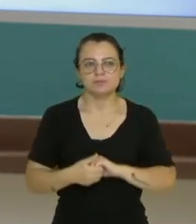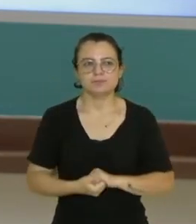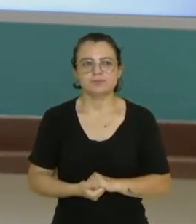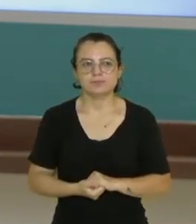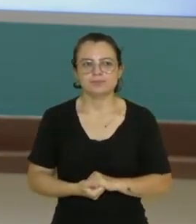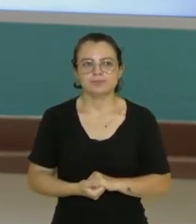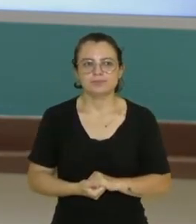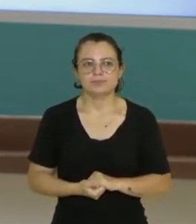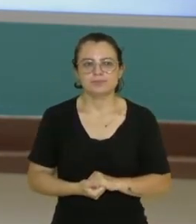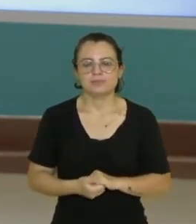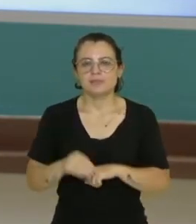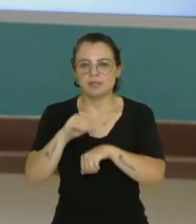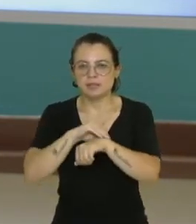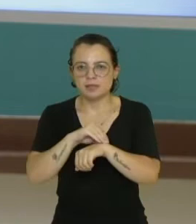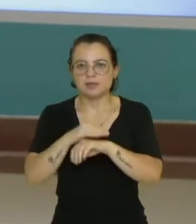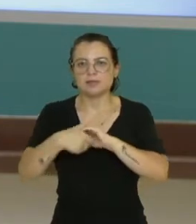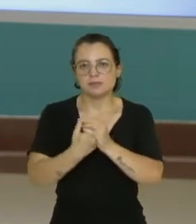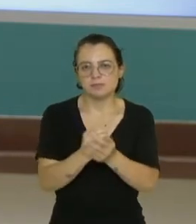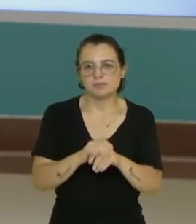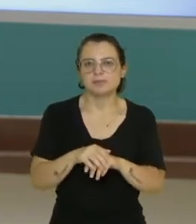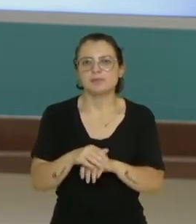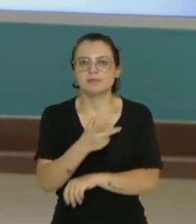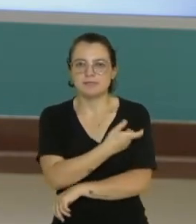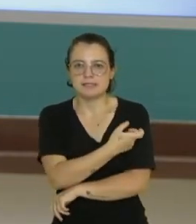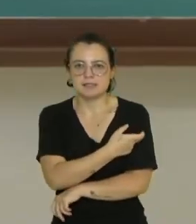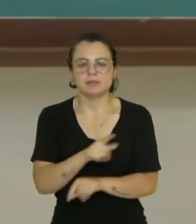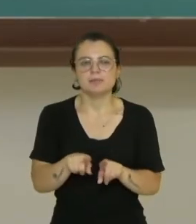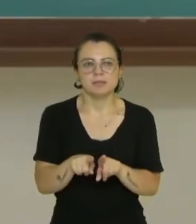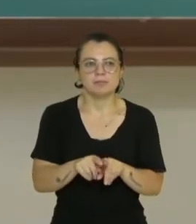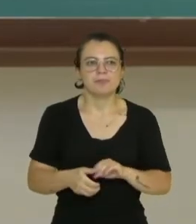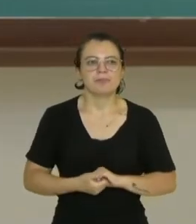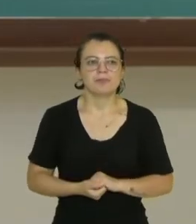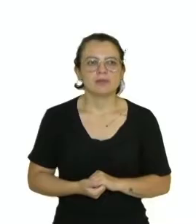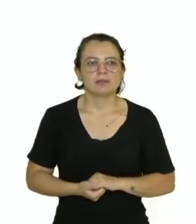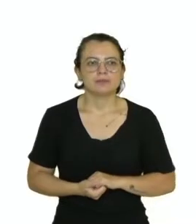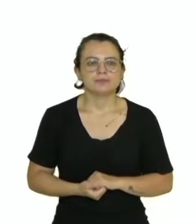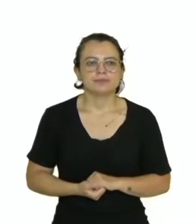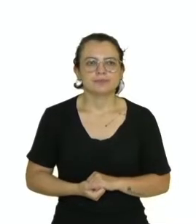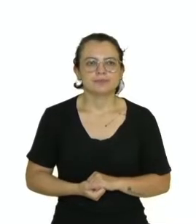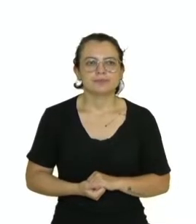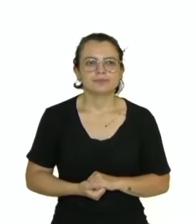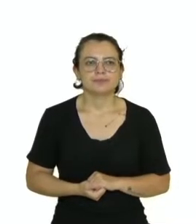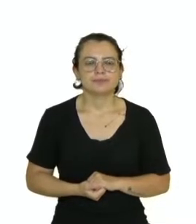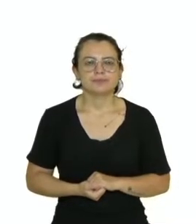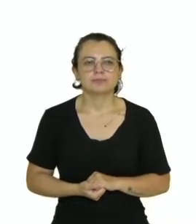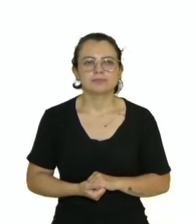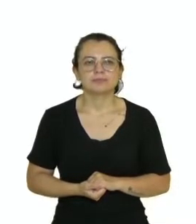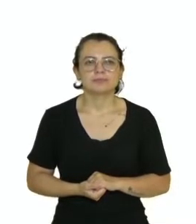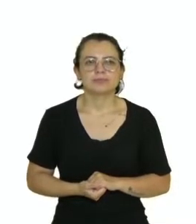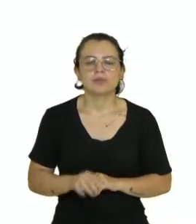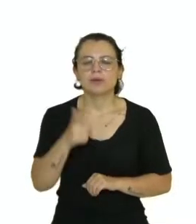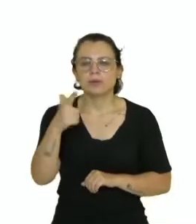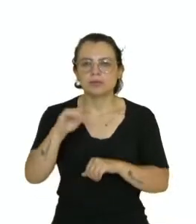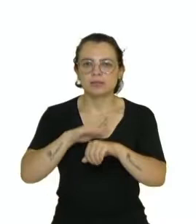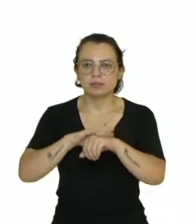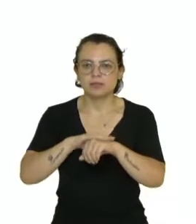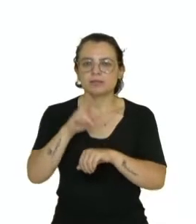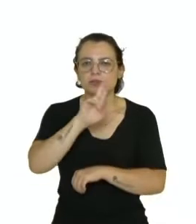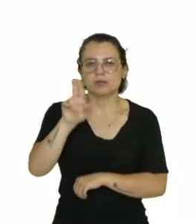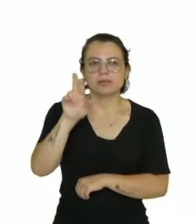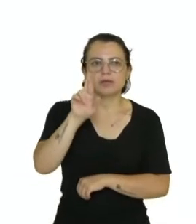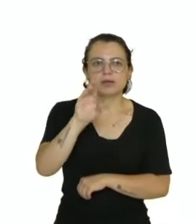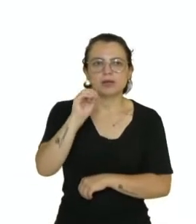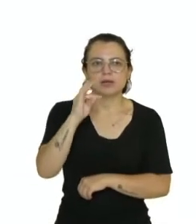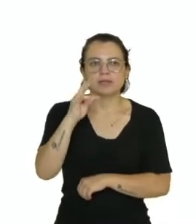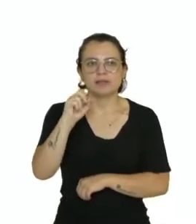saliva. Além do álcool gel, higiene com as mãos. Outro tipo de virose é o causado pelo rotavírus.